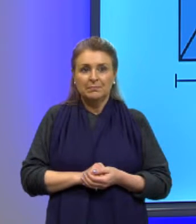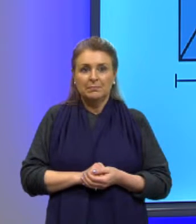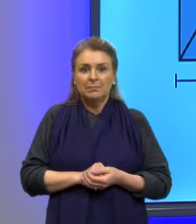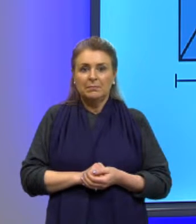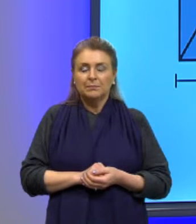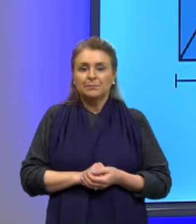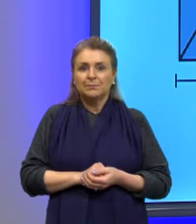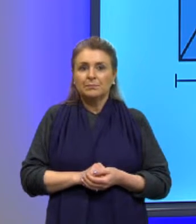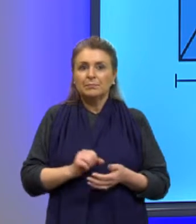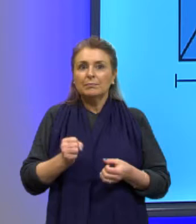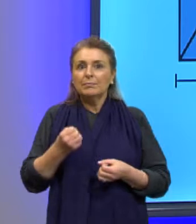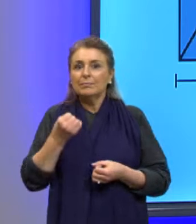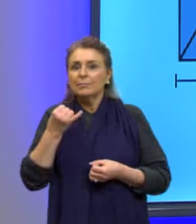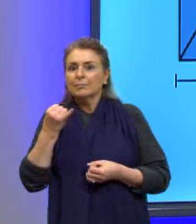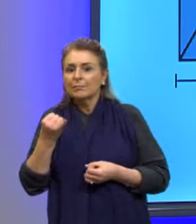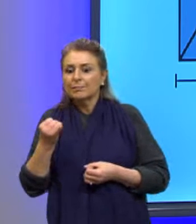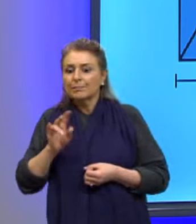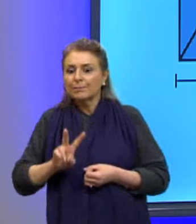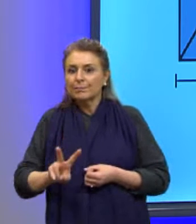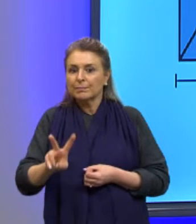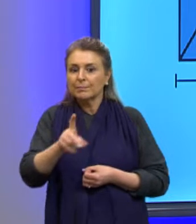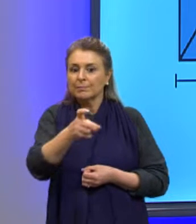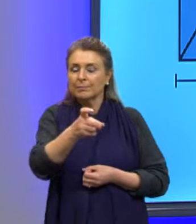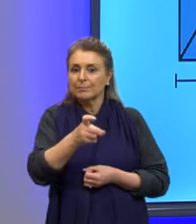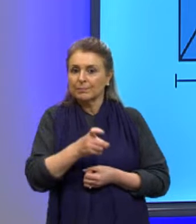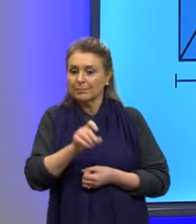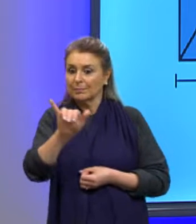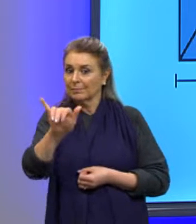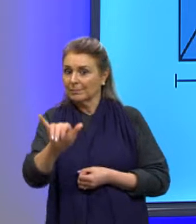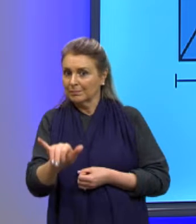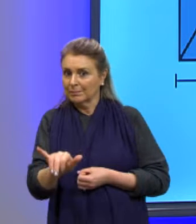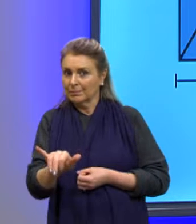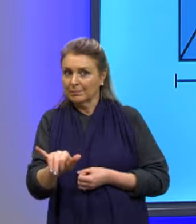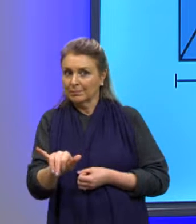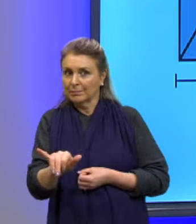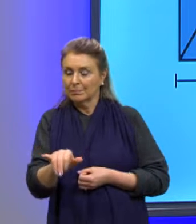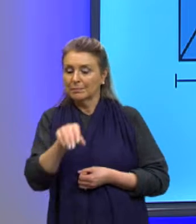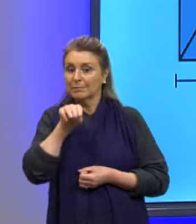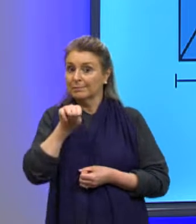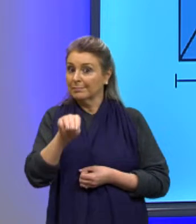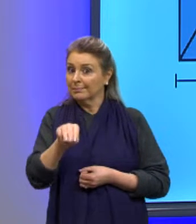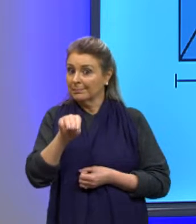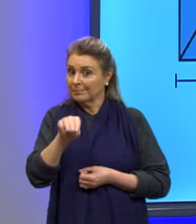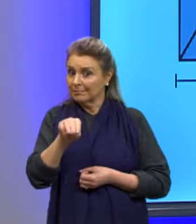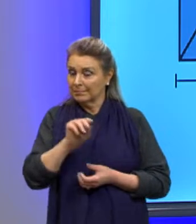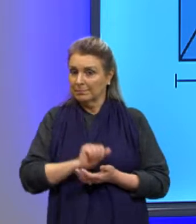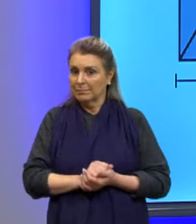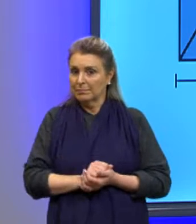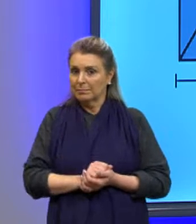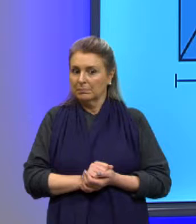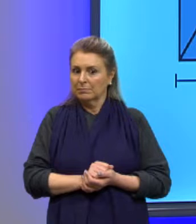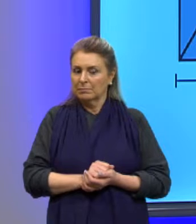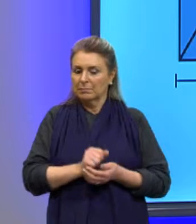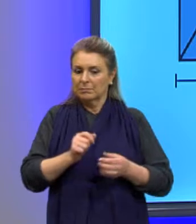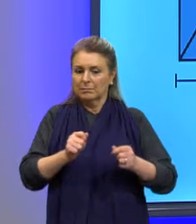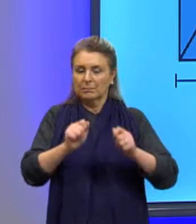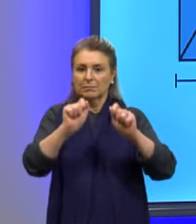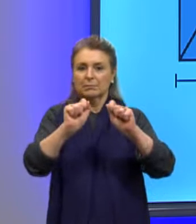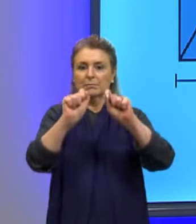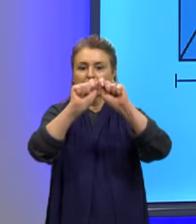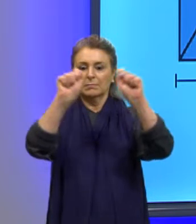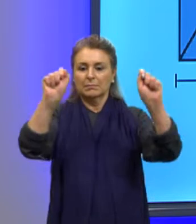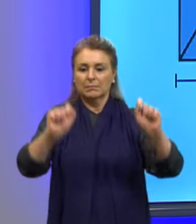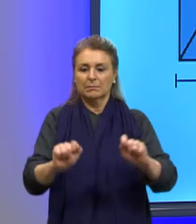Quais devem ser os valores de X e de Y em metro para que a área da base do